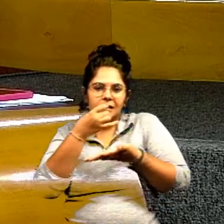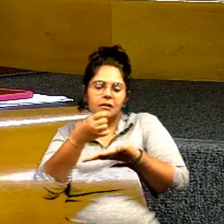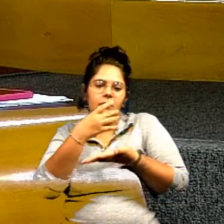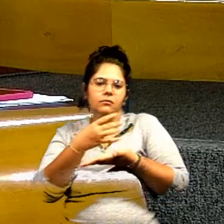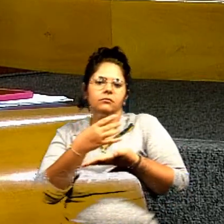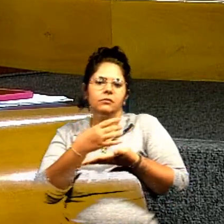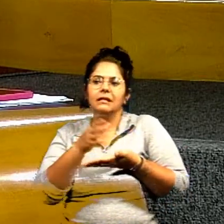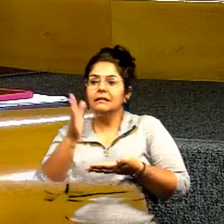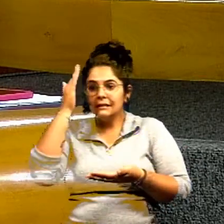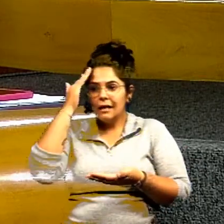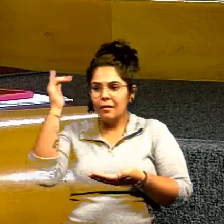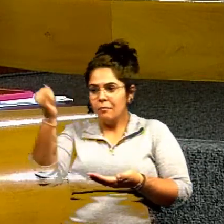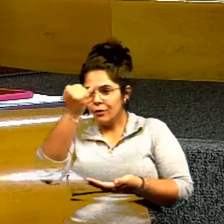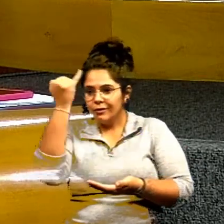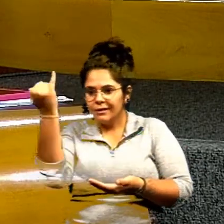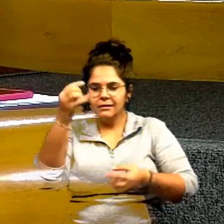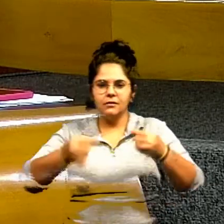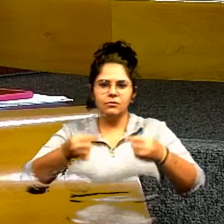discussão aqui na casa